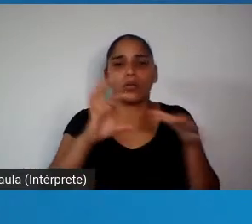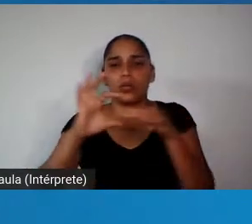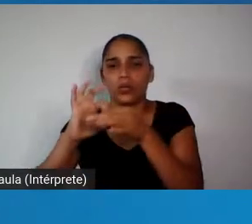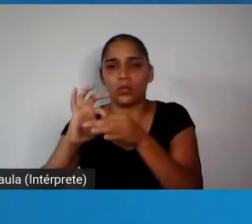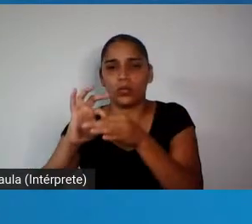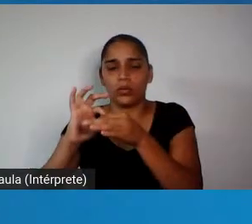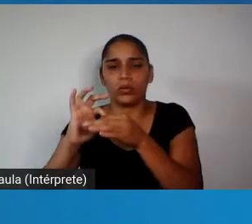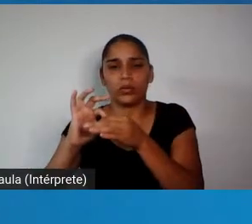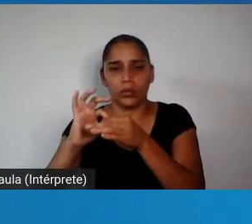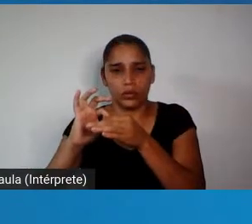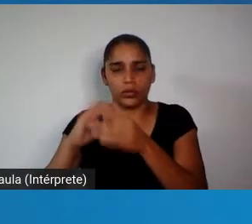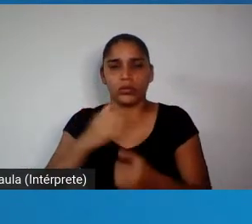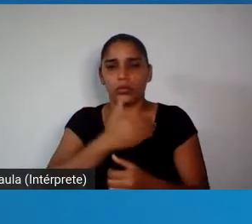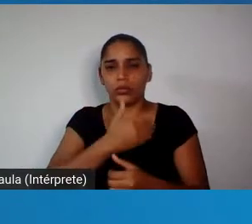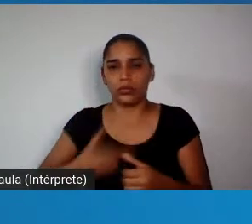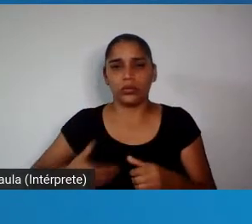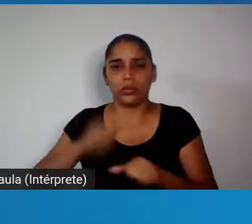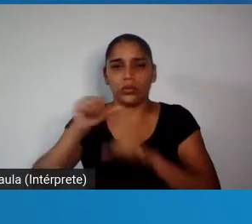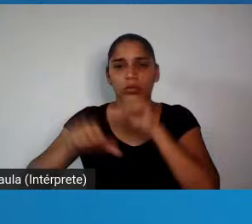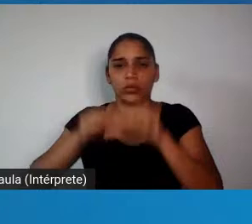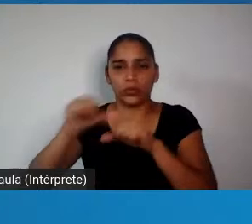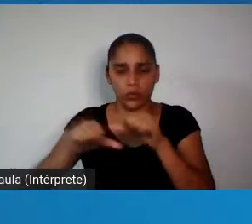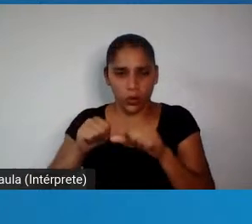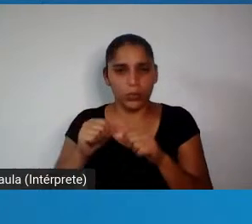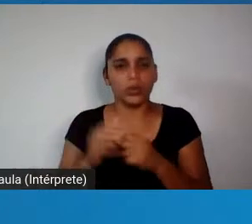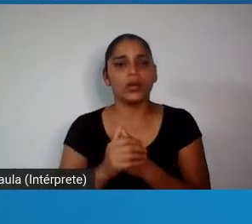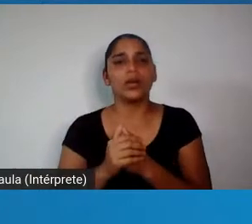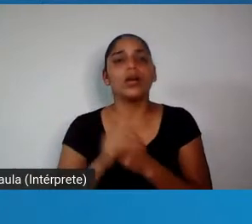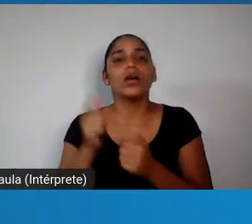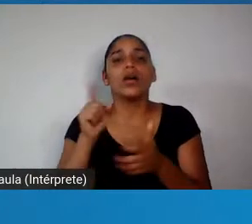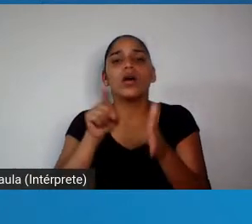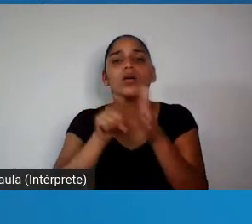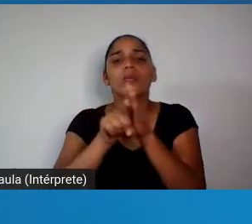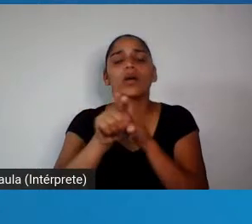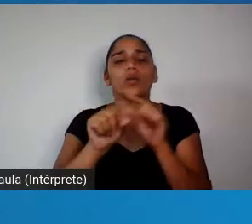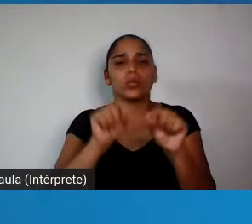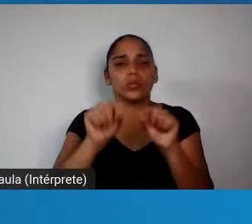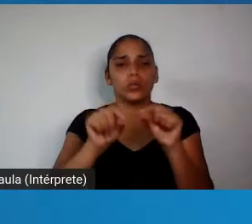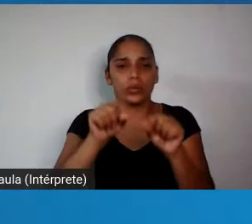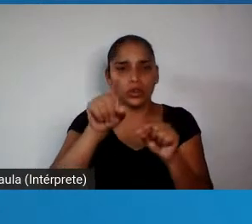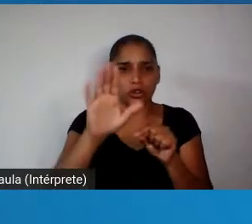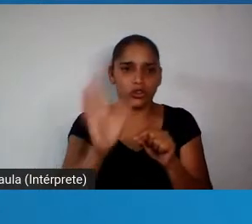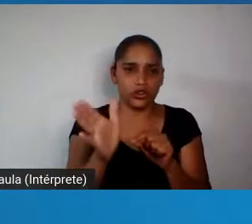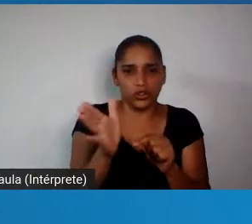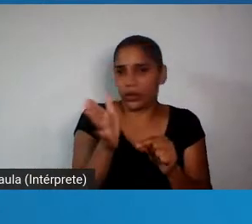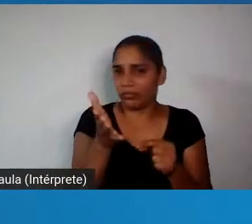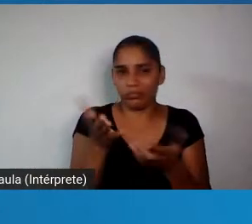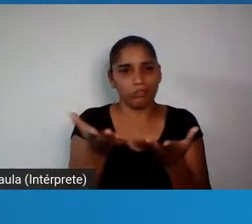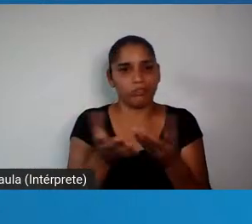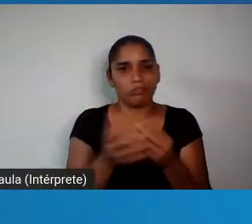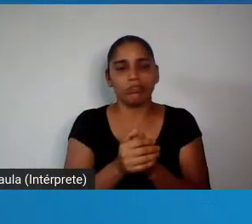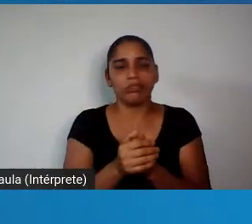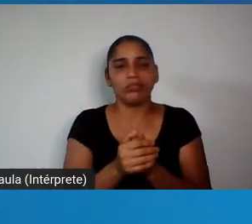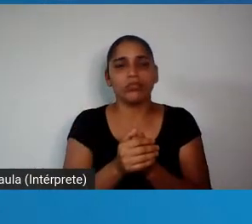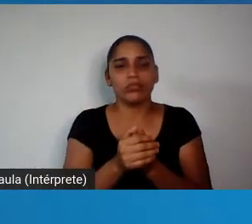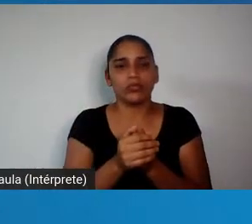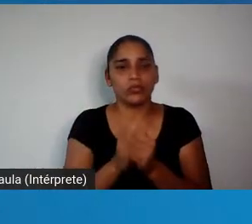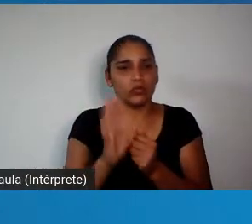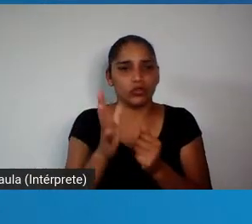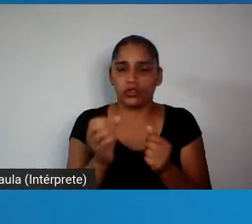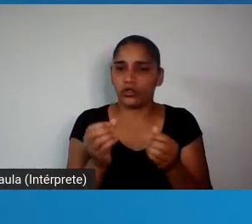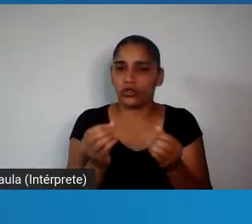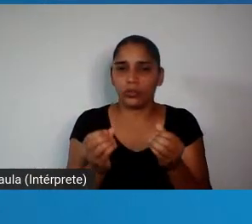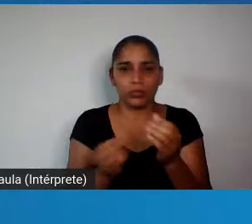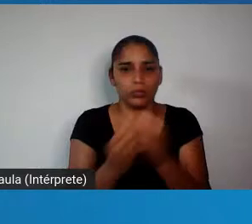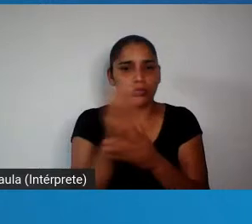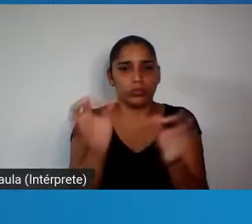administrativa. Mas a gente deixa essa pergunta aqui, ela está aqui já formulada e